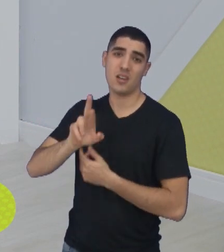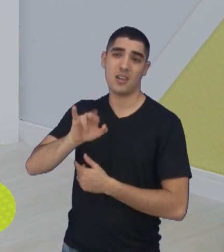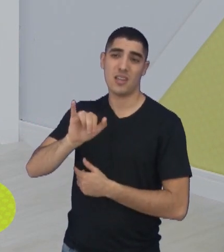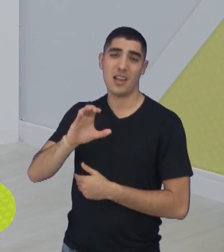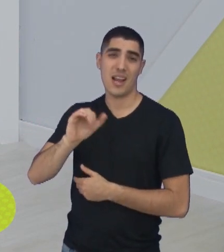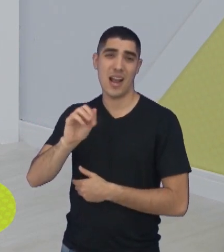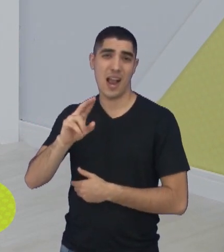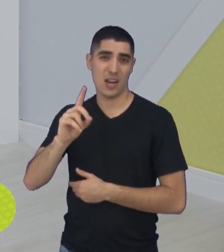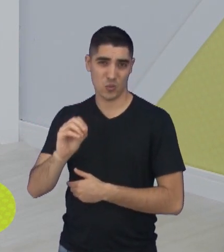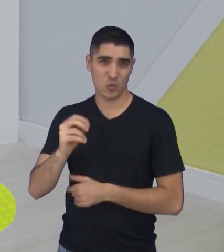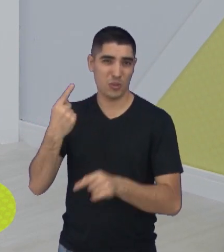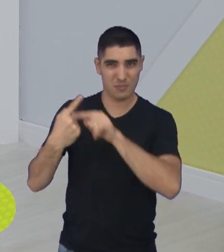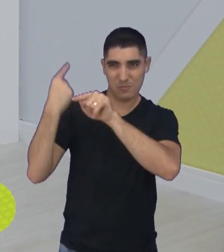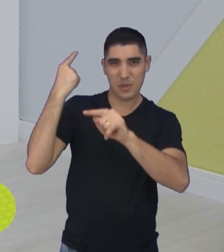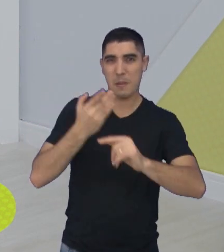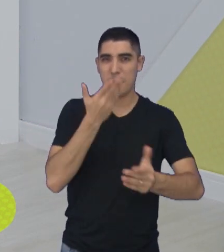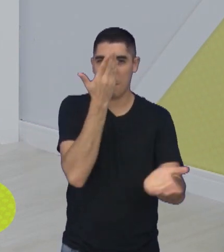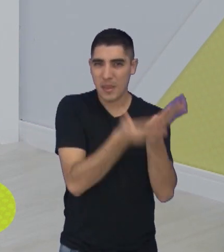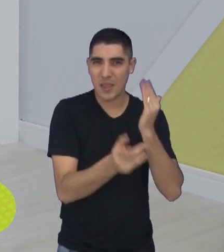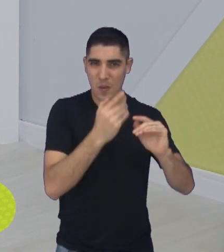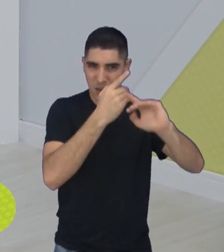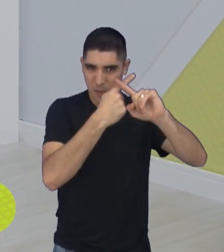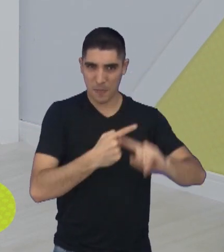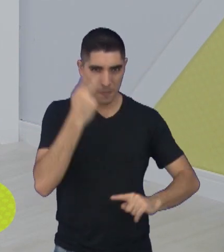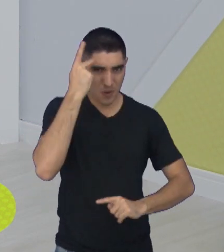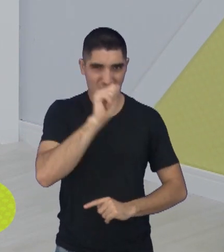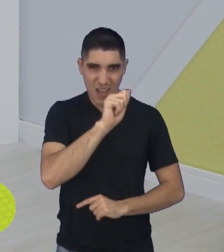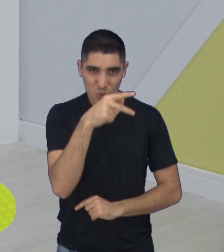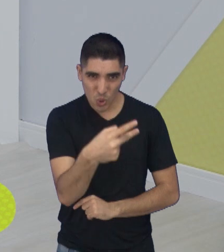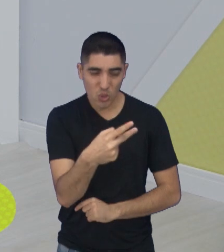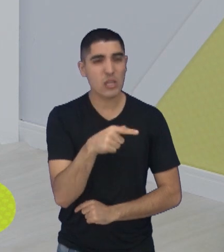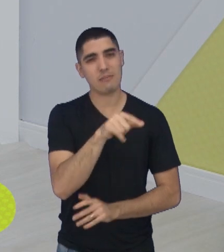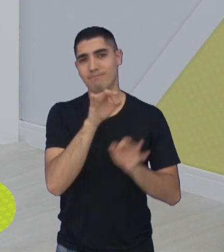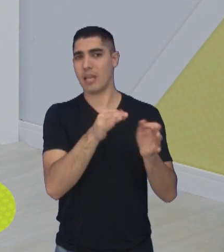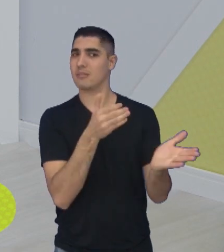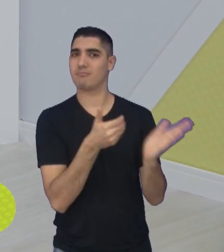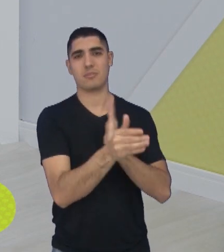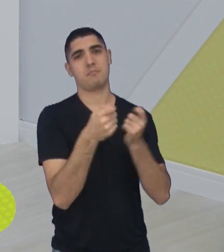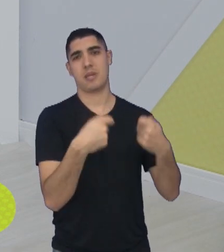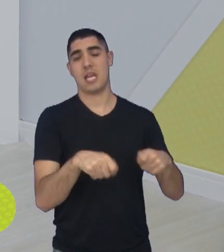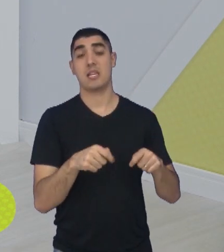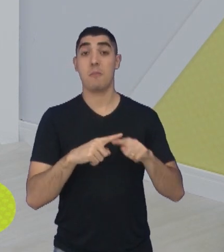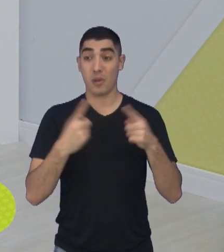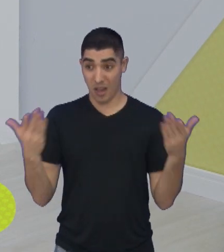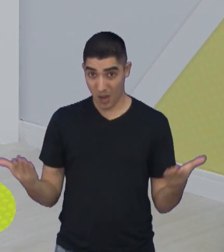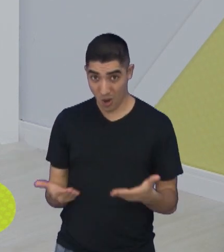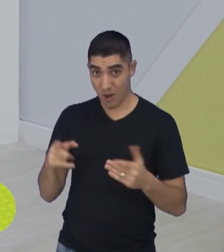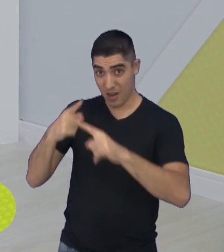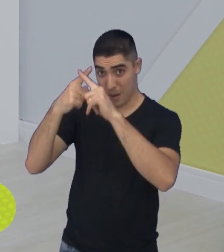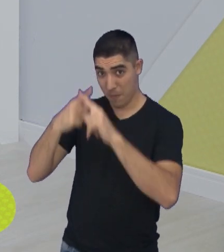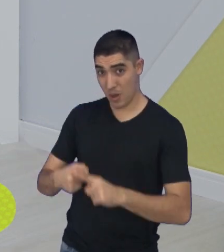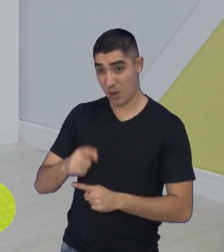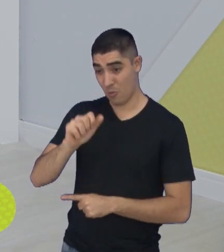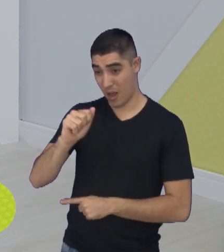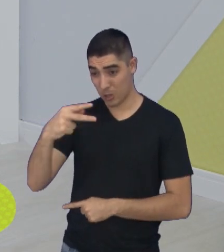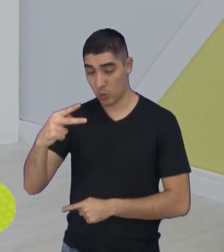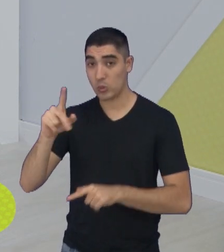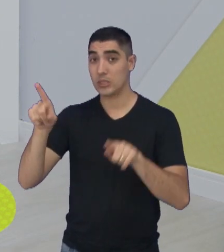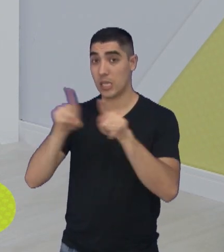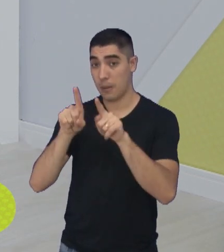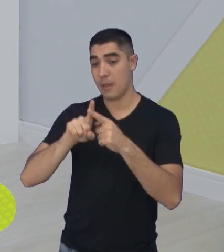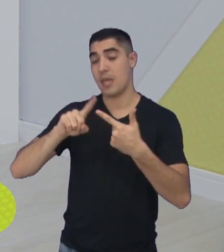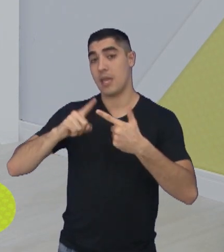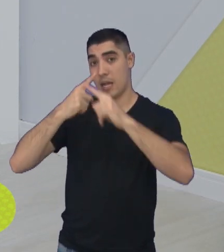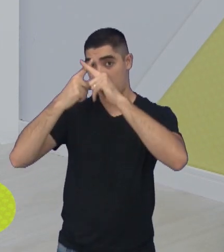mas viu que não dá conta, o Campeonato Brasileiro da Série D, em que pese os times estarem reformulados, é um outro patamar, é uma outra condição de campeonato, e o